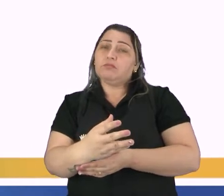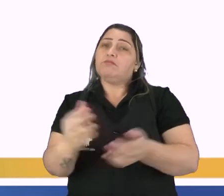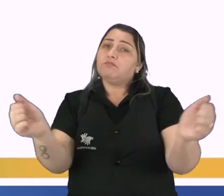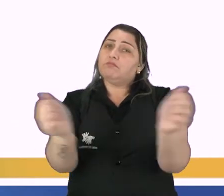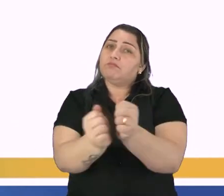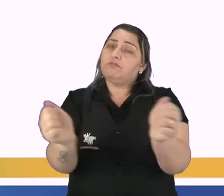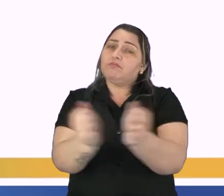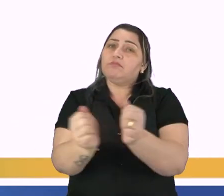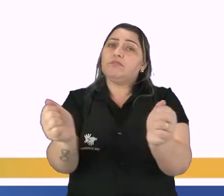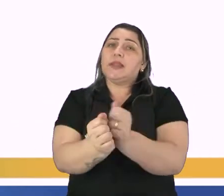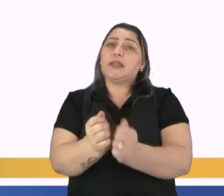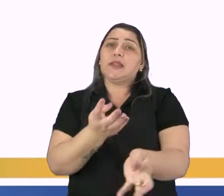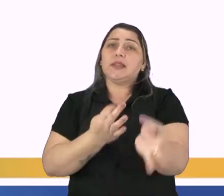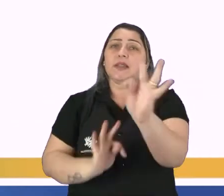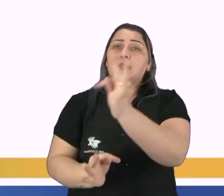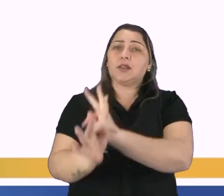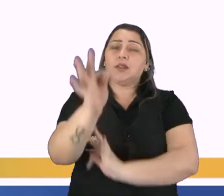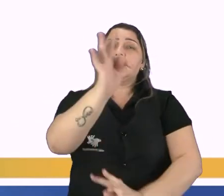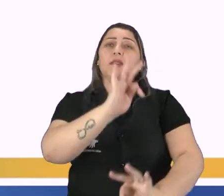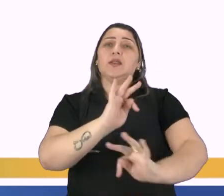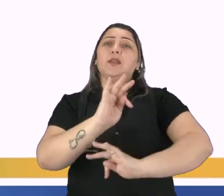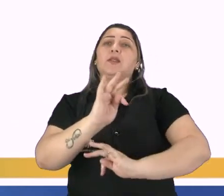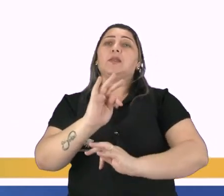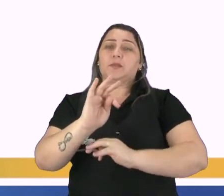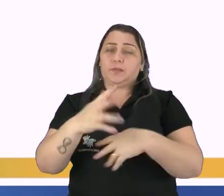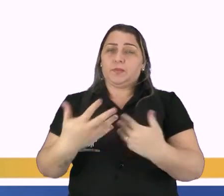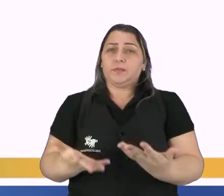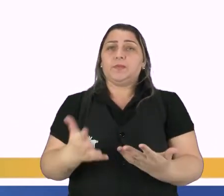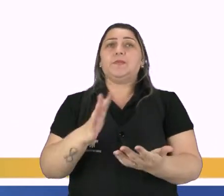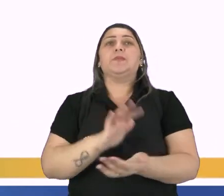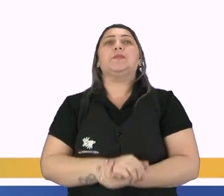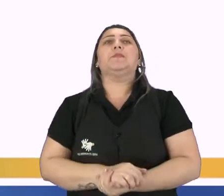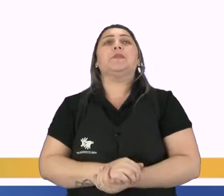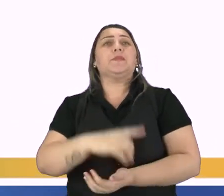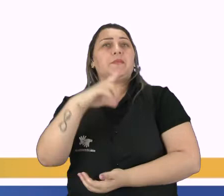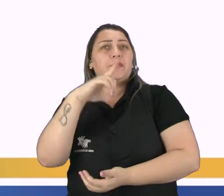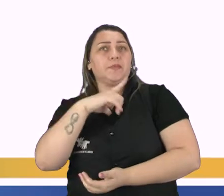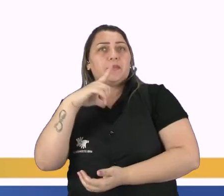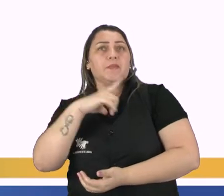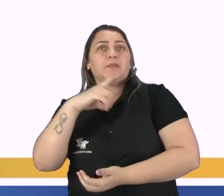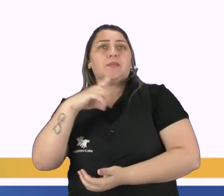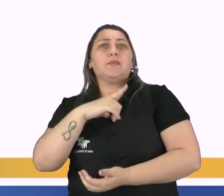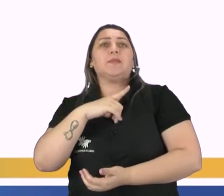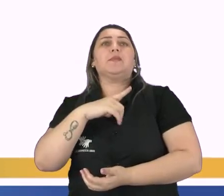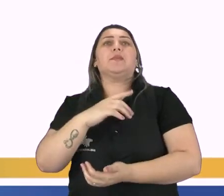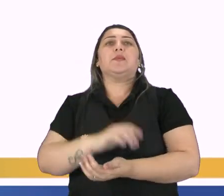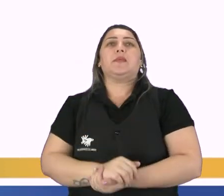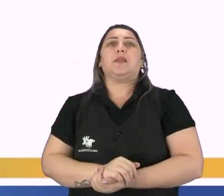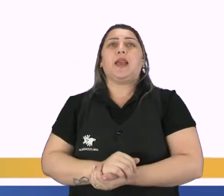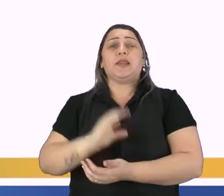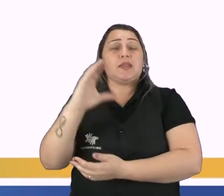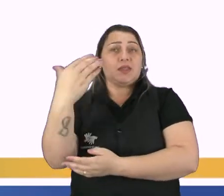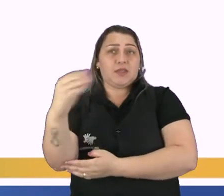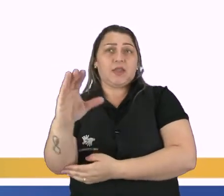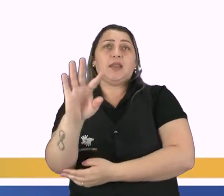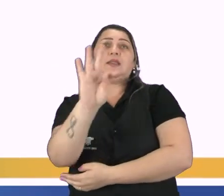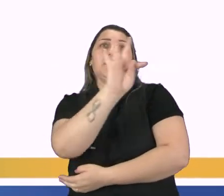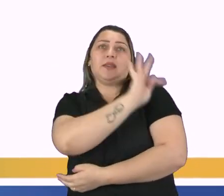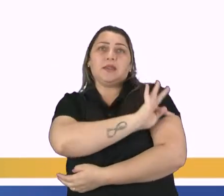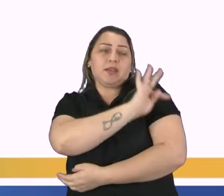essa tecnologia, essa revolução tecnológica. E aí temos o caso da robótica, que equivale a